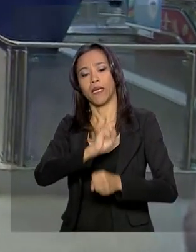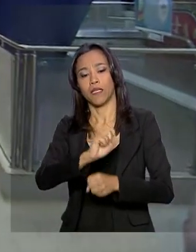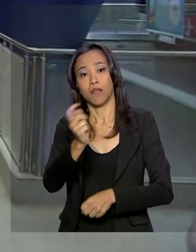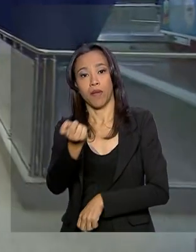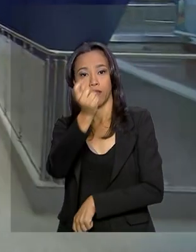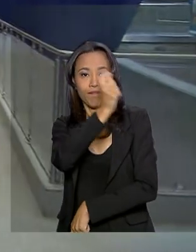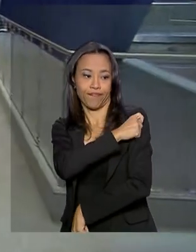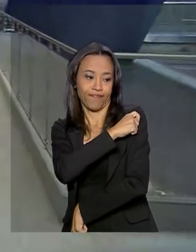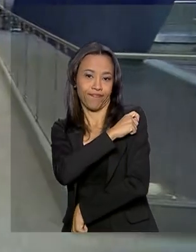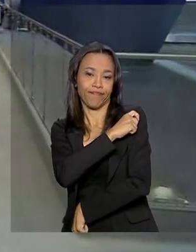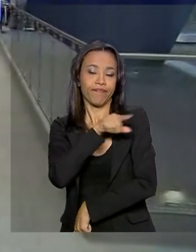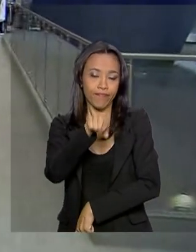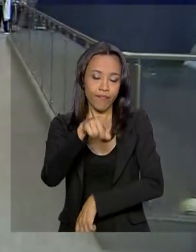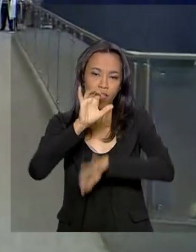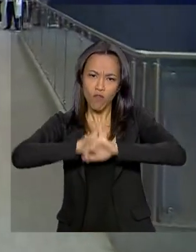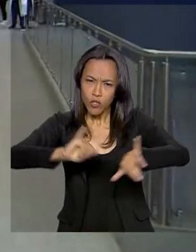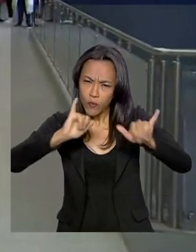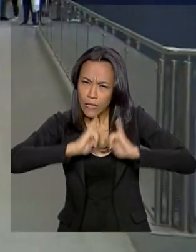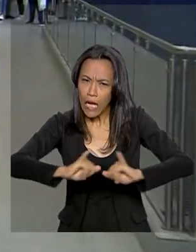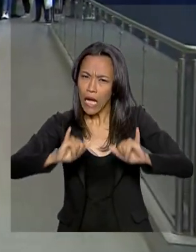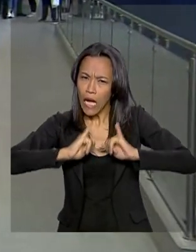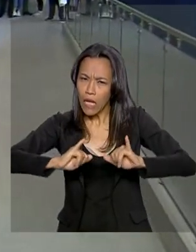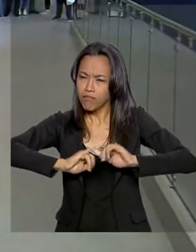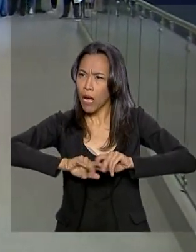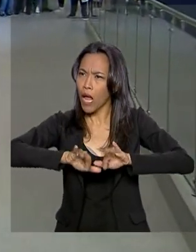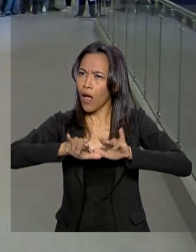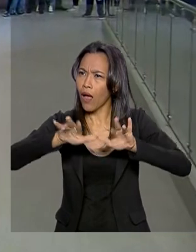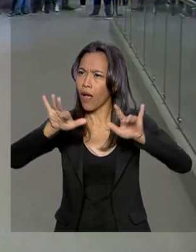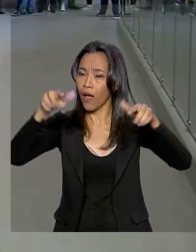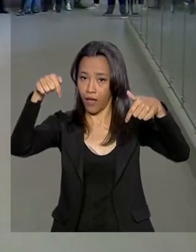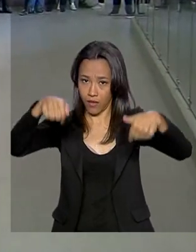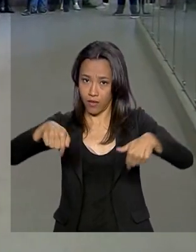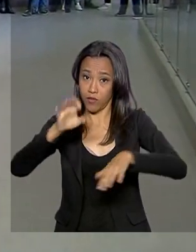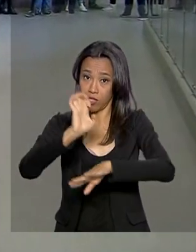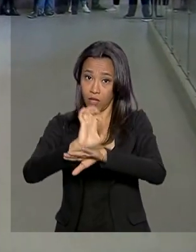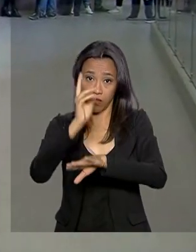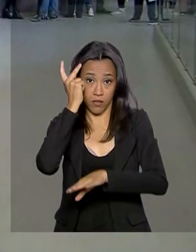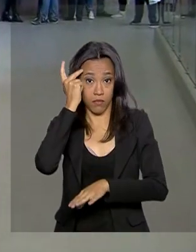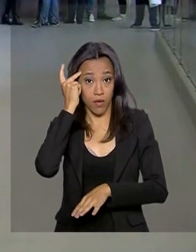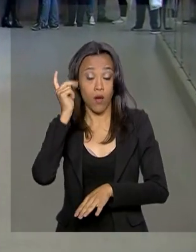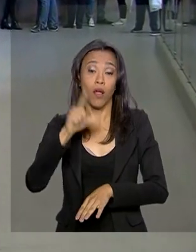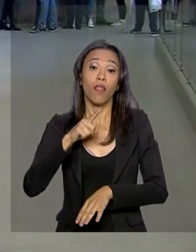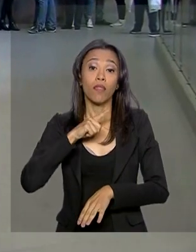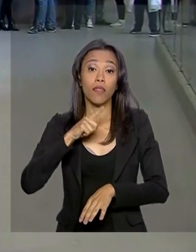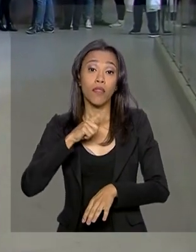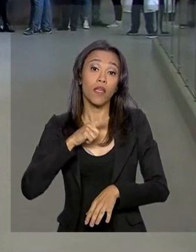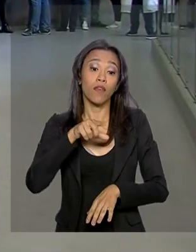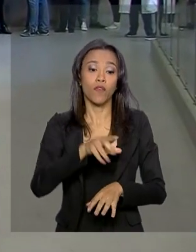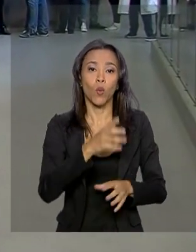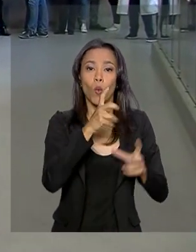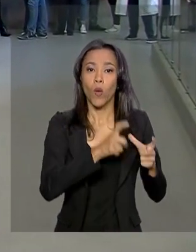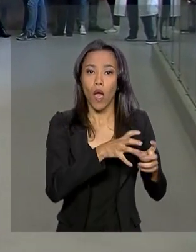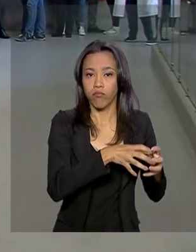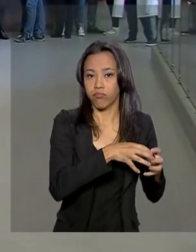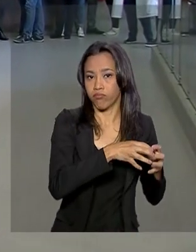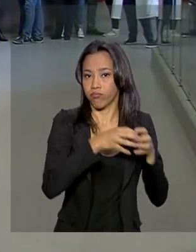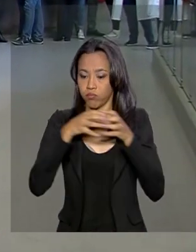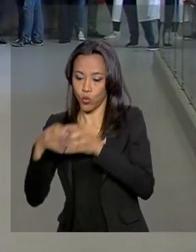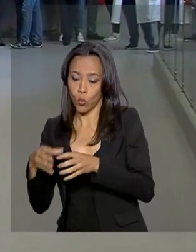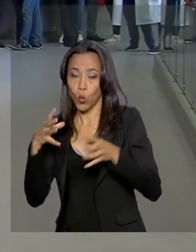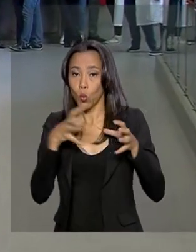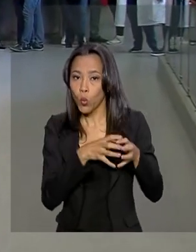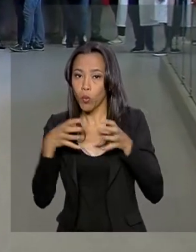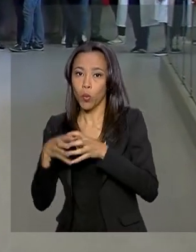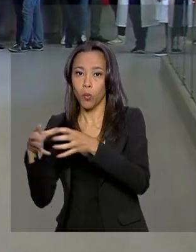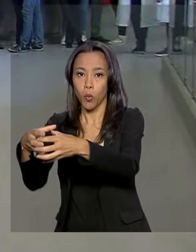A campanha foi intensificada nesta semana aqui em São Paulo. Postos volantes de vacinação foram montados em estações de trem,